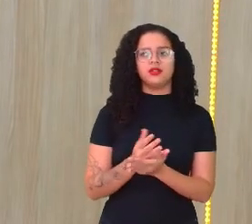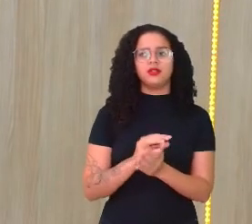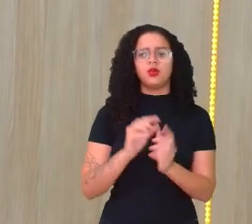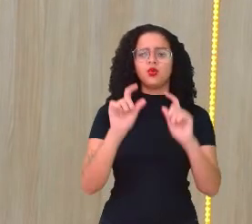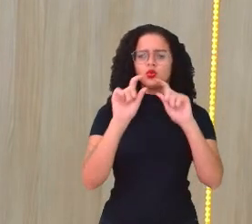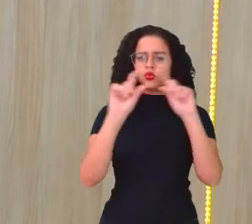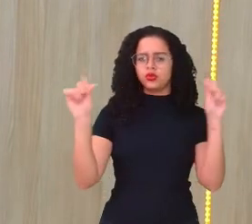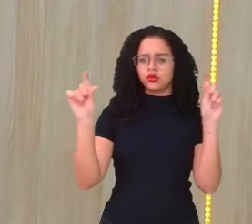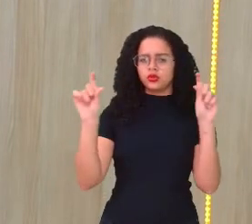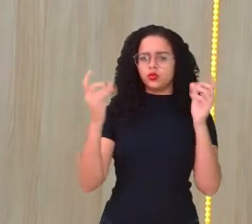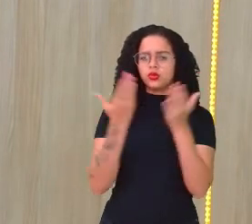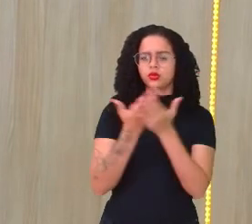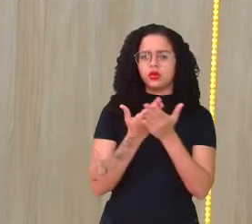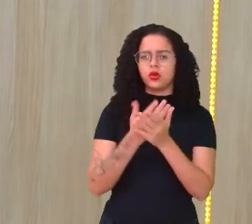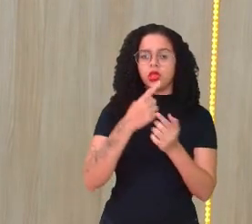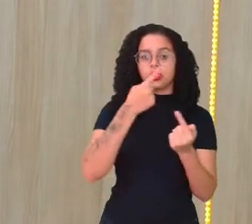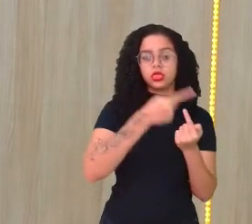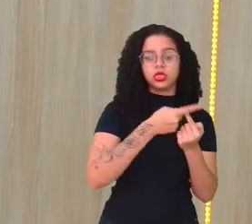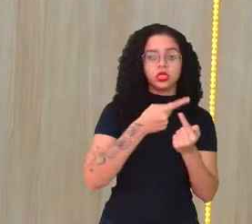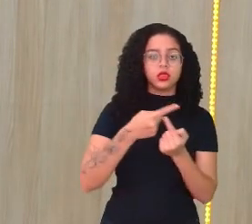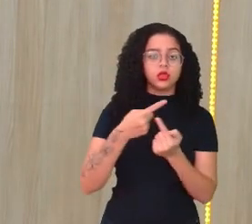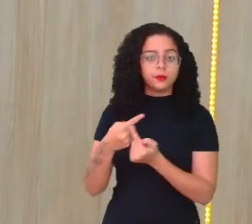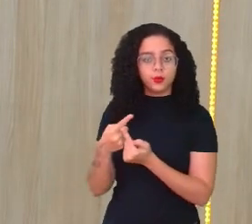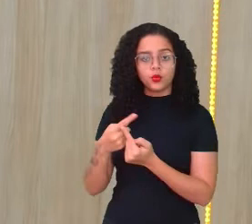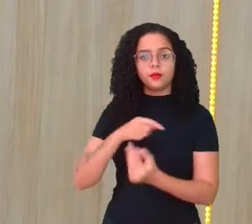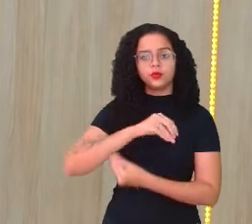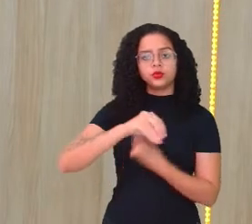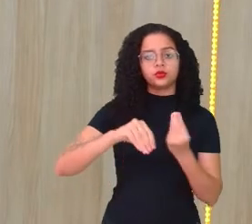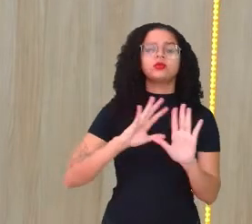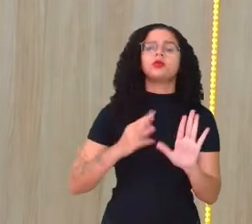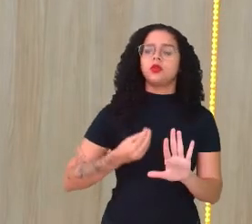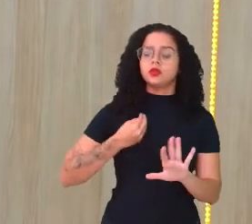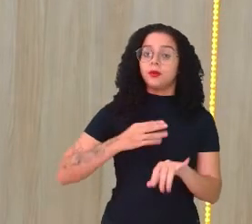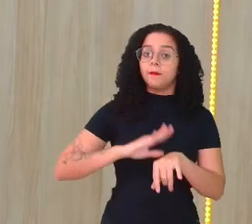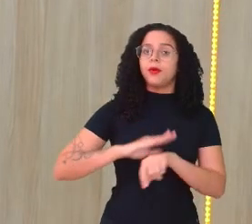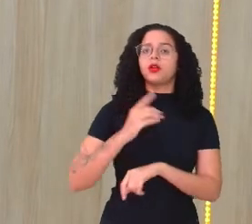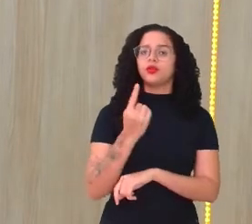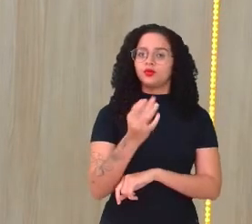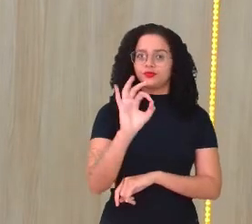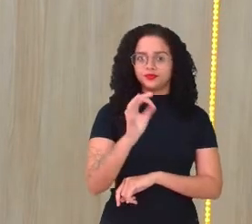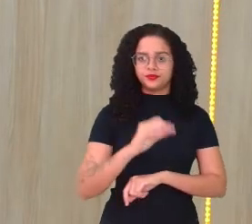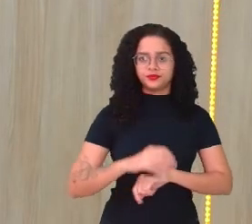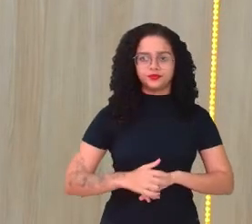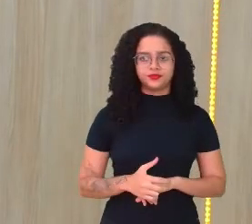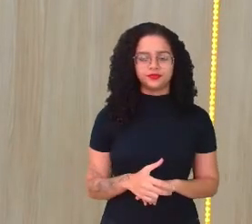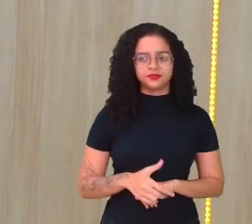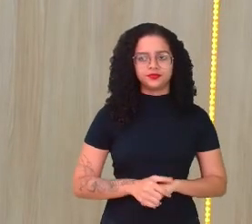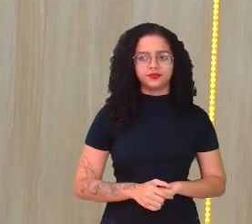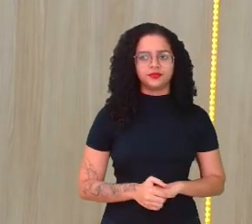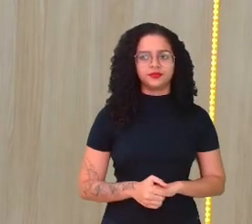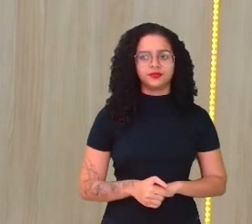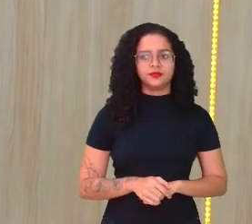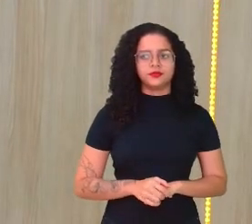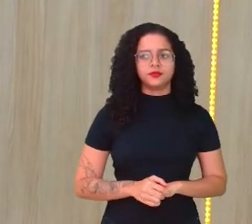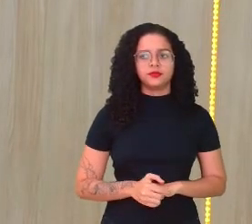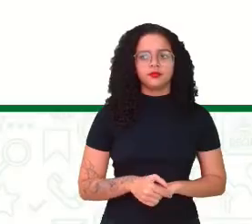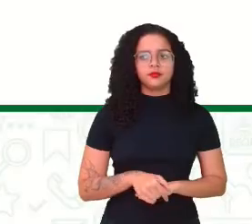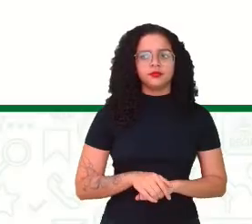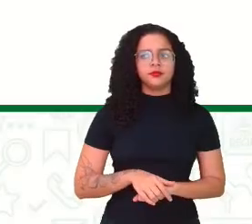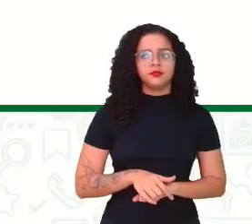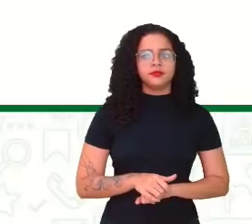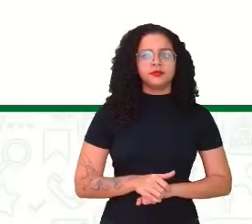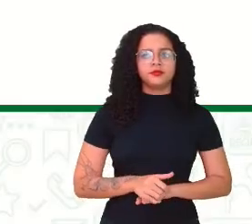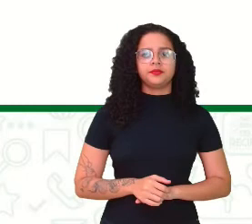titulozinho da nossa aula é tipos de misturas. Então, existe mais de um tipo, não verdade? Pois é, então vamos lá. Aqui,